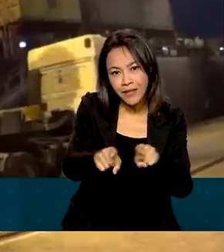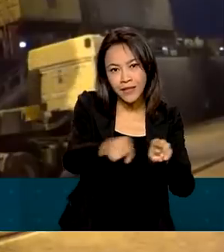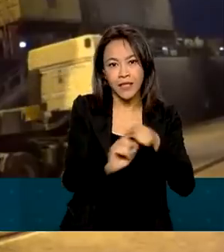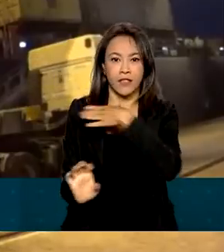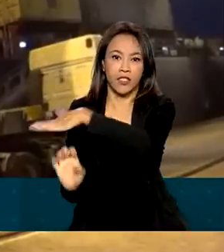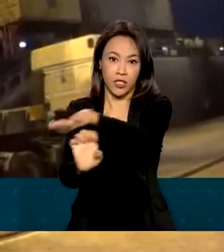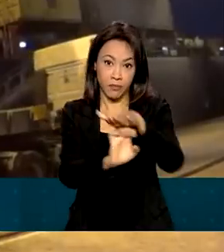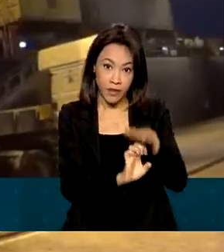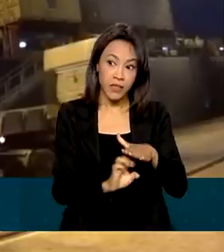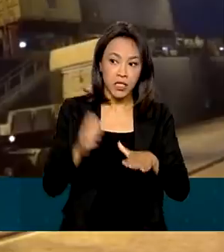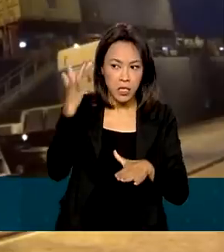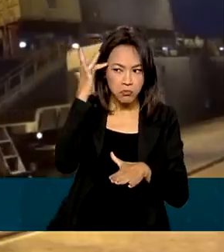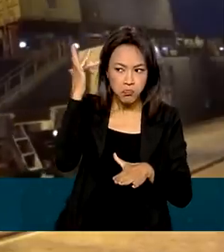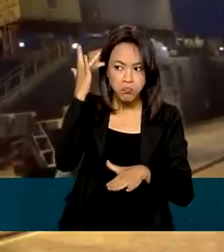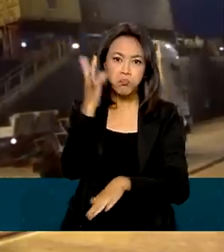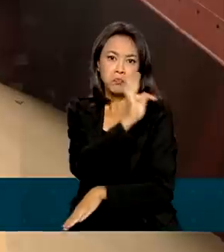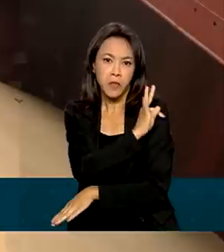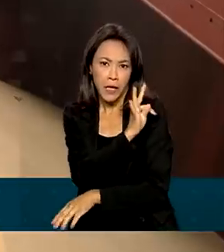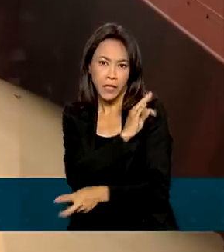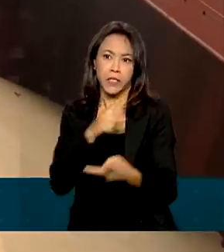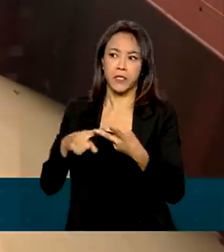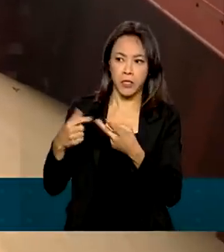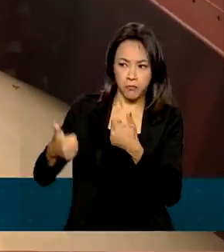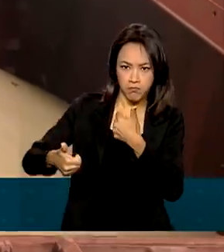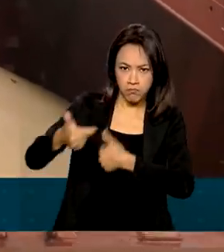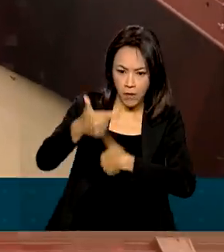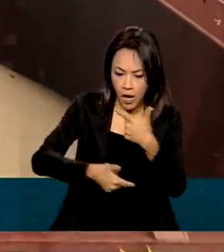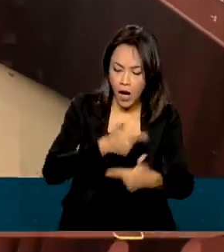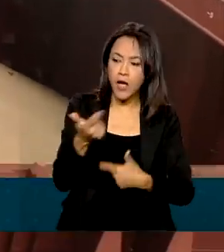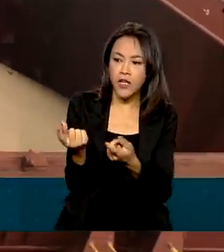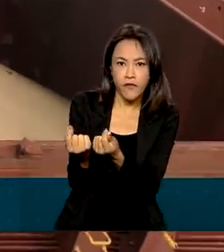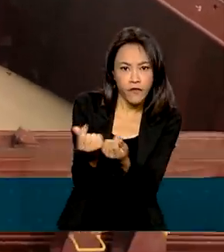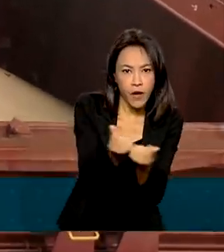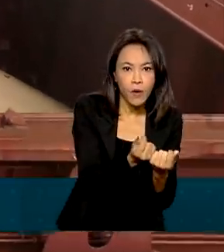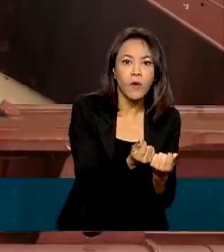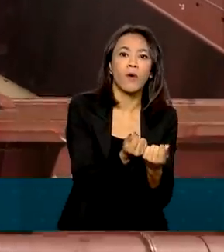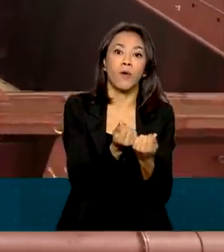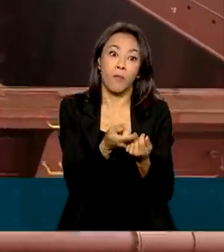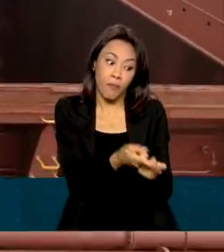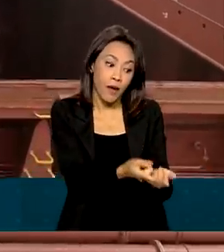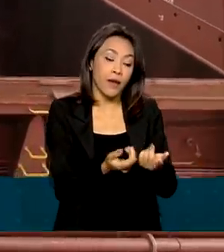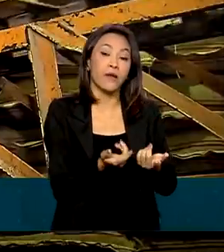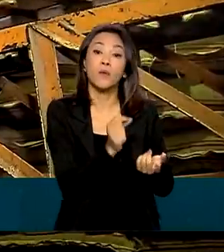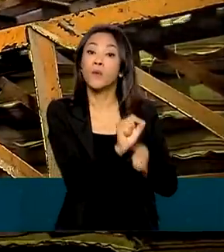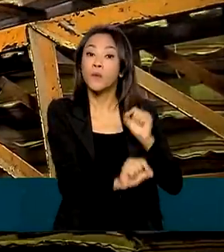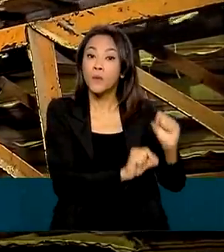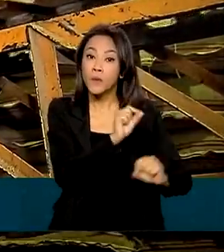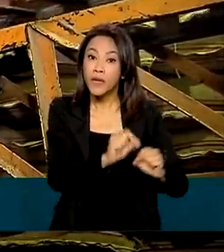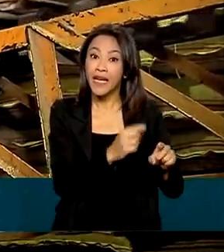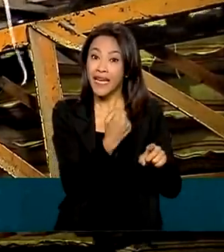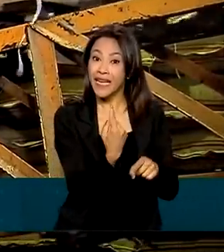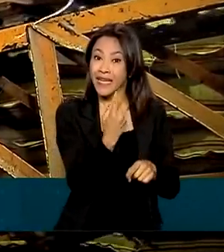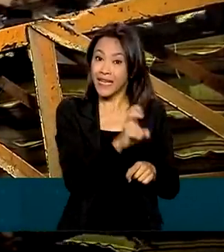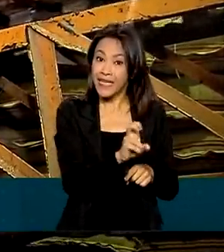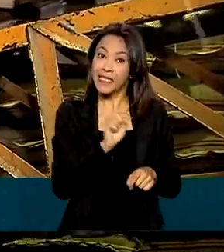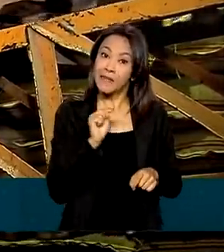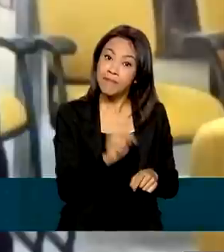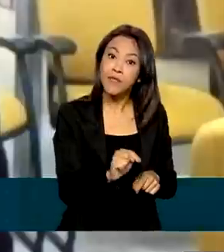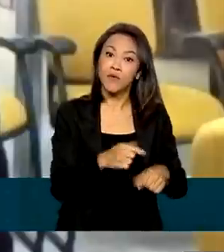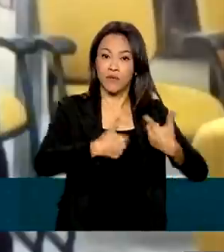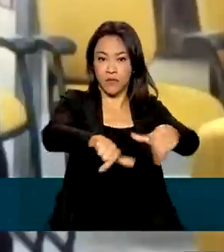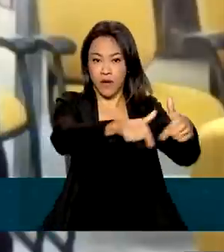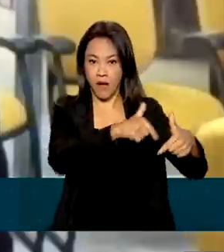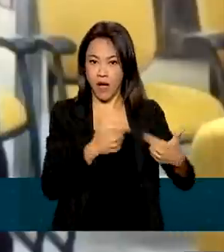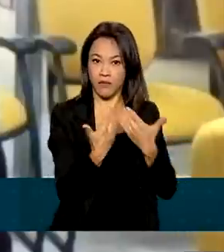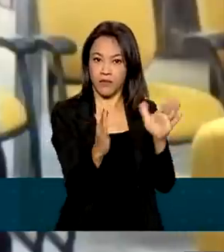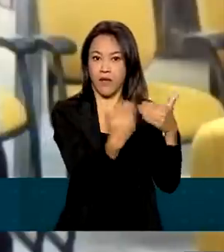capacidade técnica, operacional e financeira para gerar cerca de 15 mil empregos. A